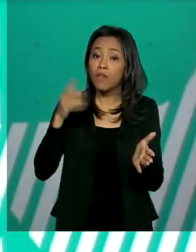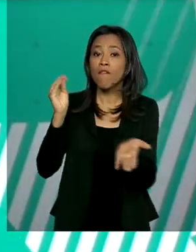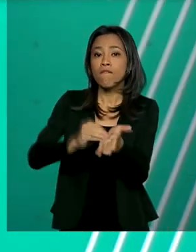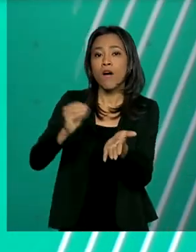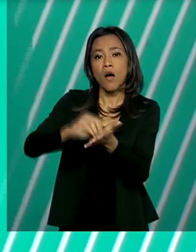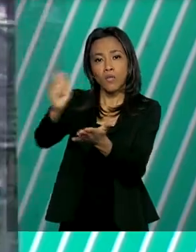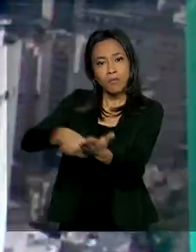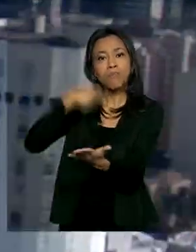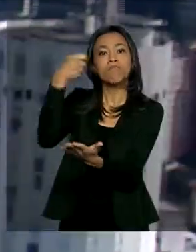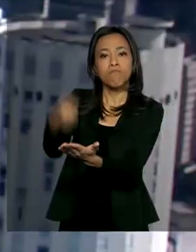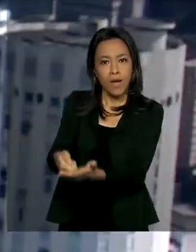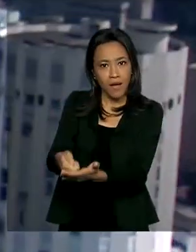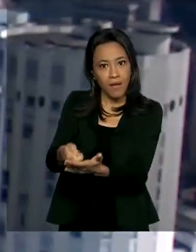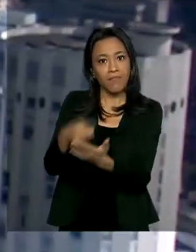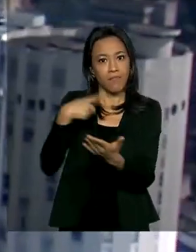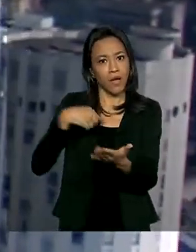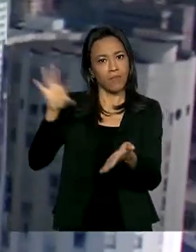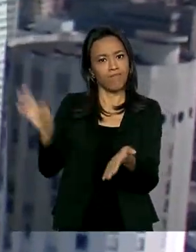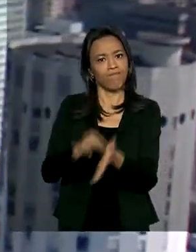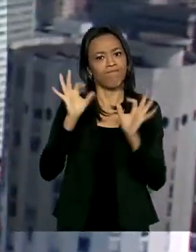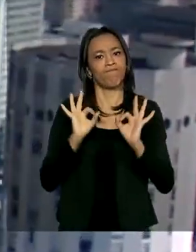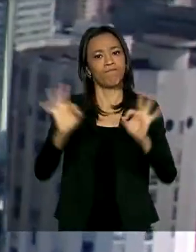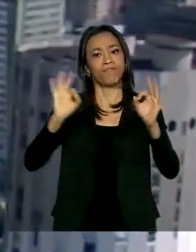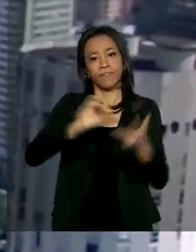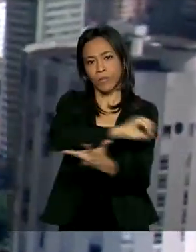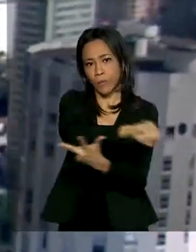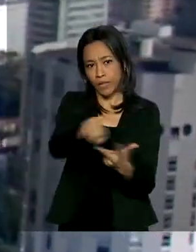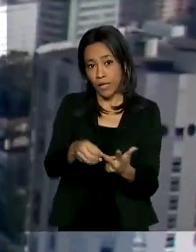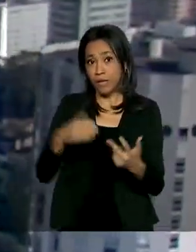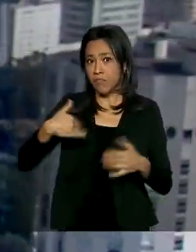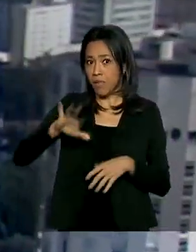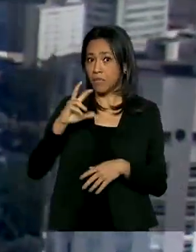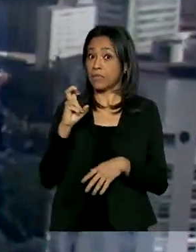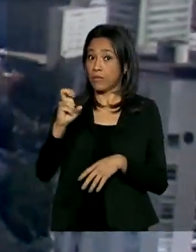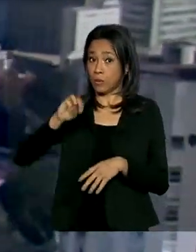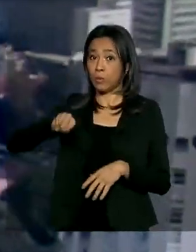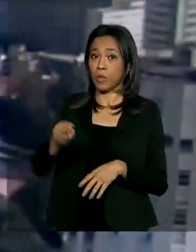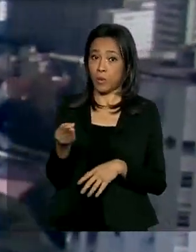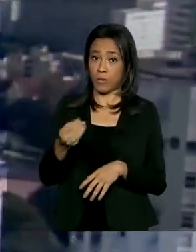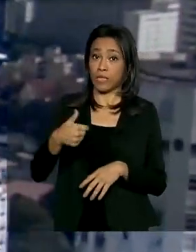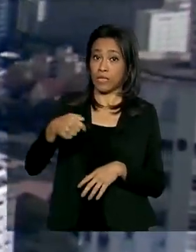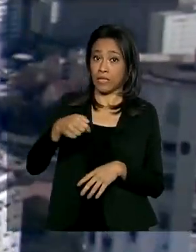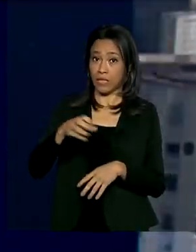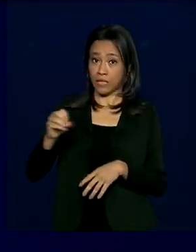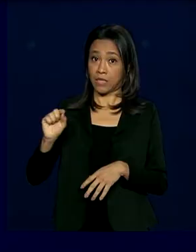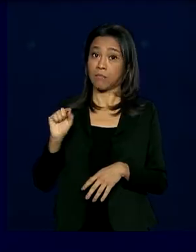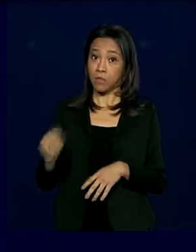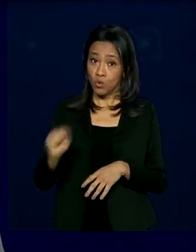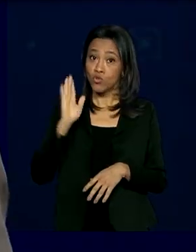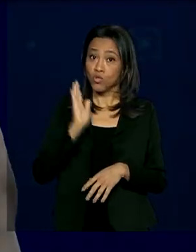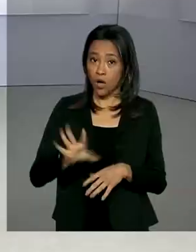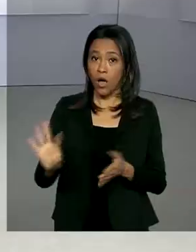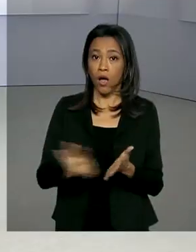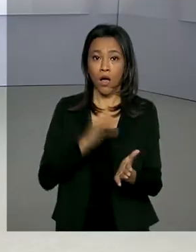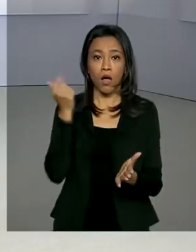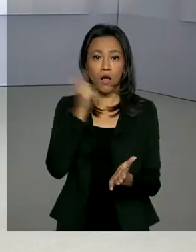participação no Enem. Mais de 5 milhões e 700 mil inscrições já estão confirmadas.